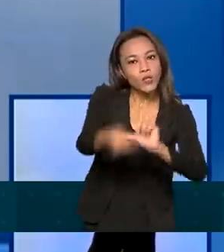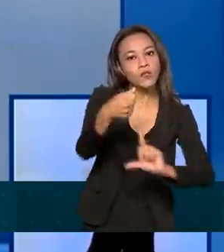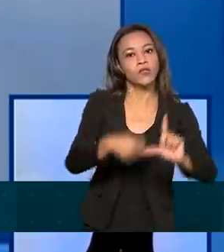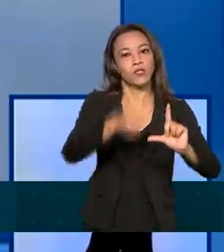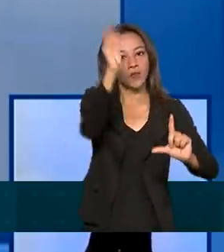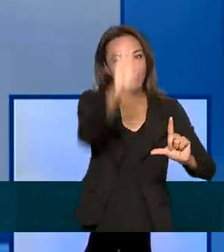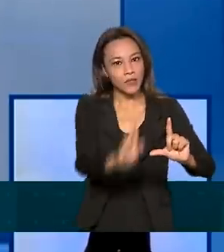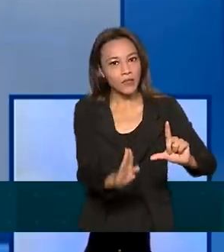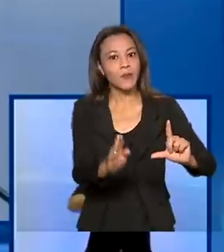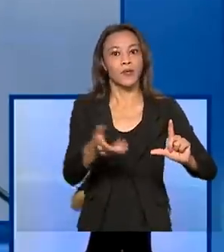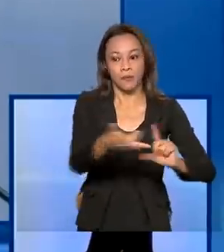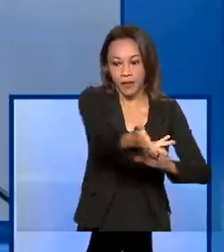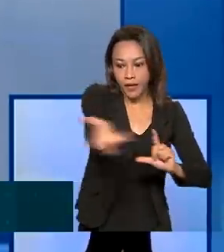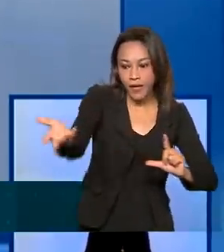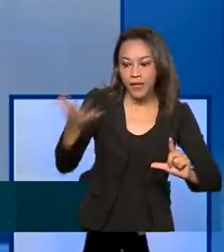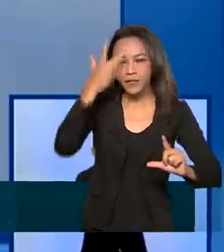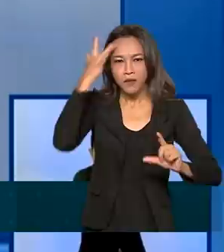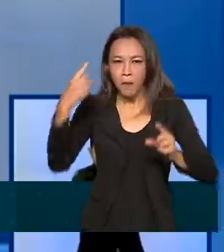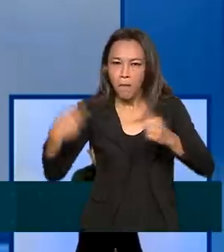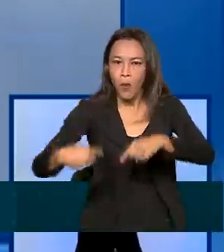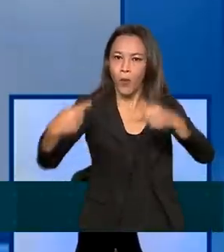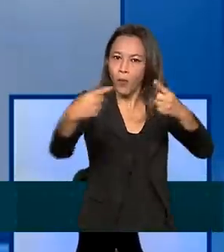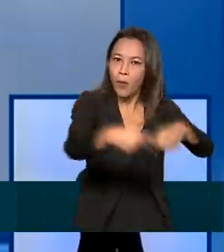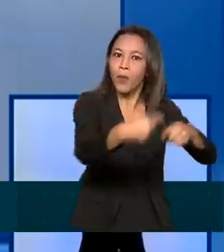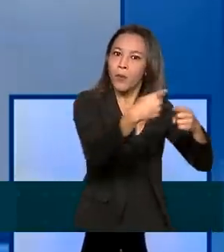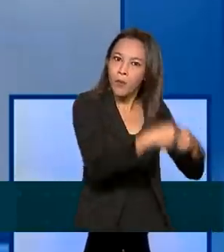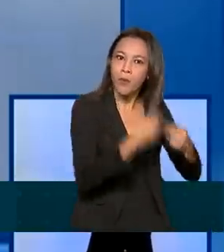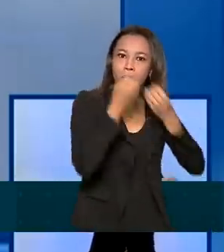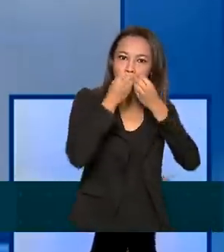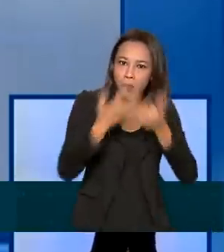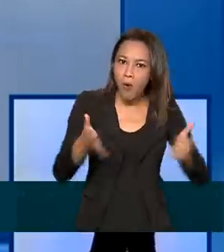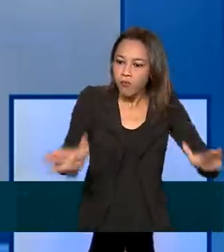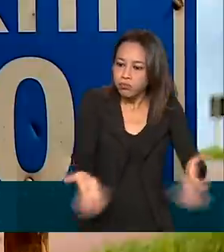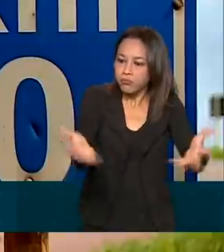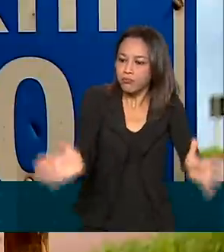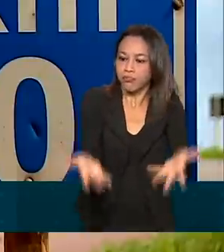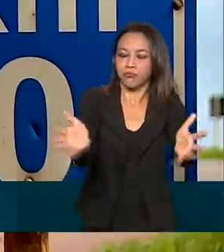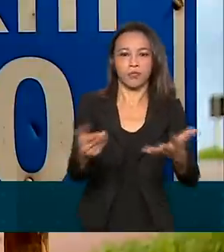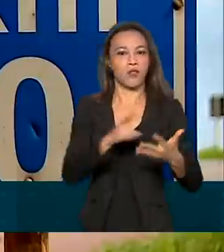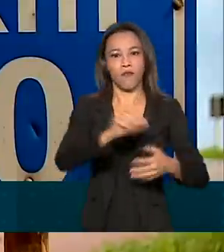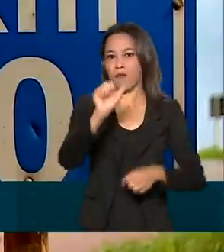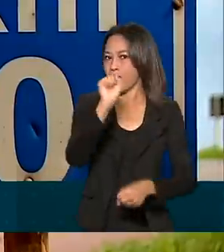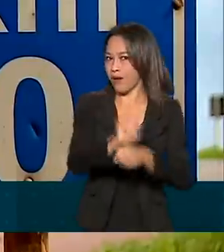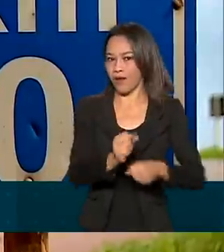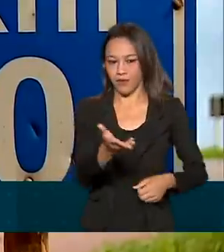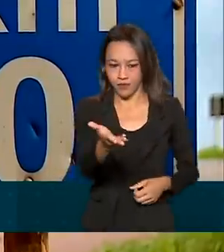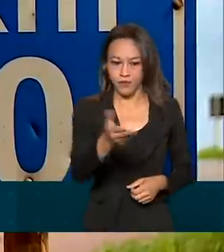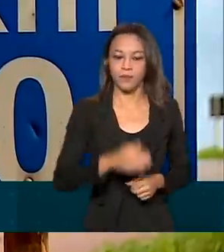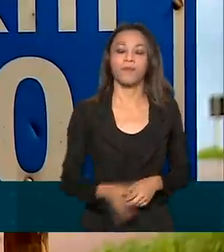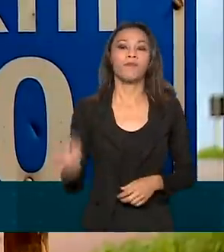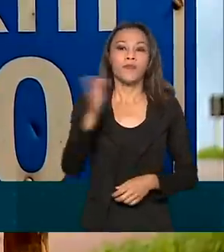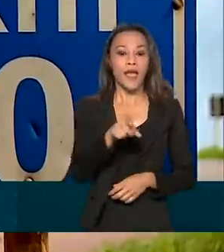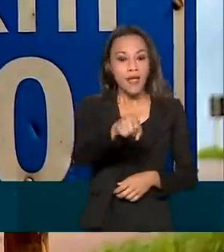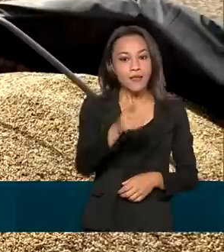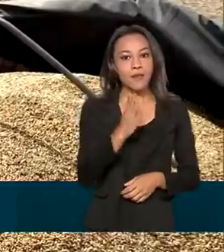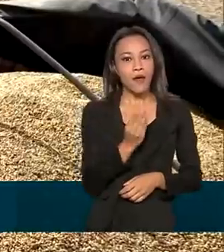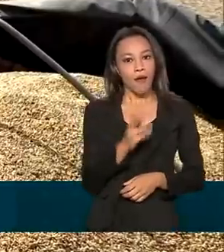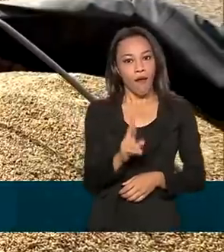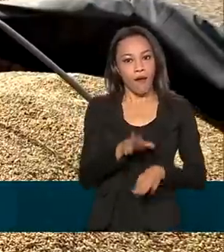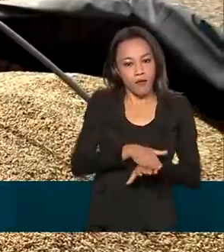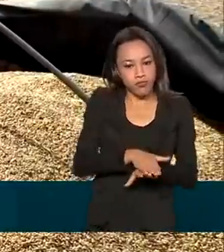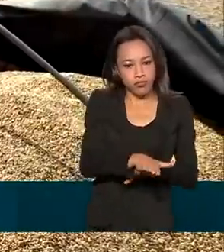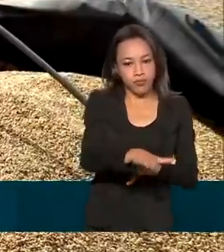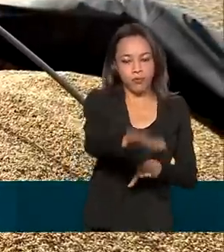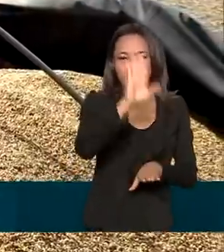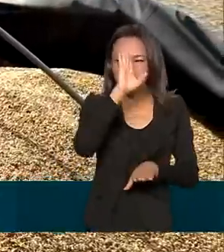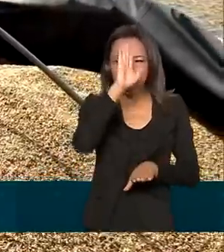o nosso produtor mais competitivo. E é um movimento que não vai parar. A BR-163 é o principal corredor